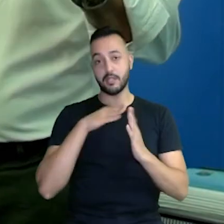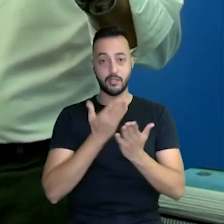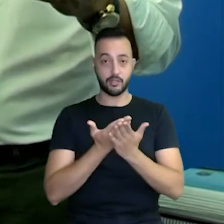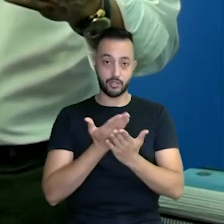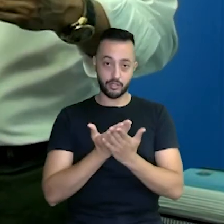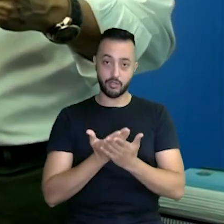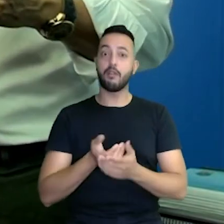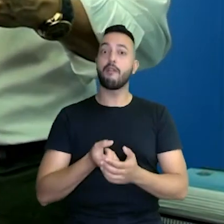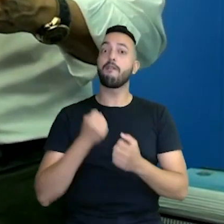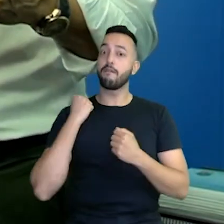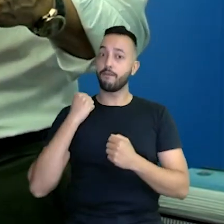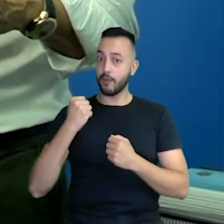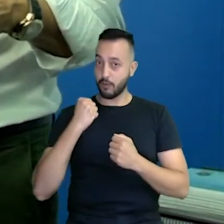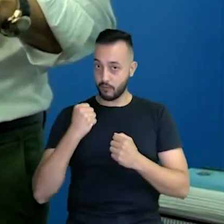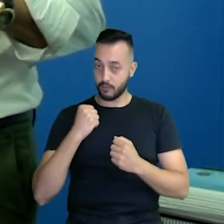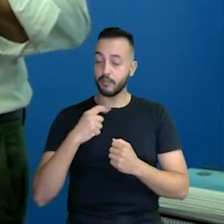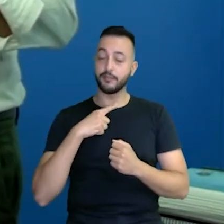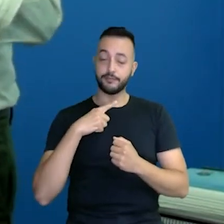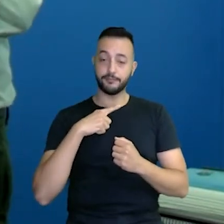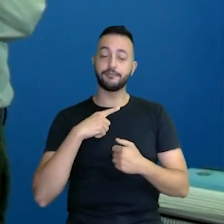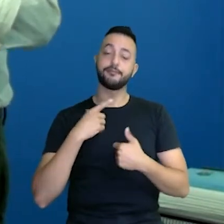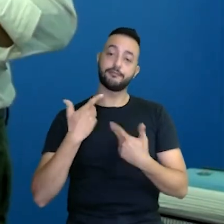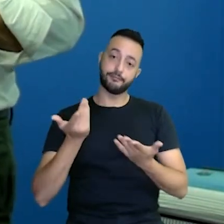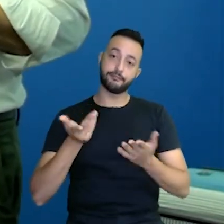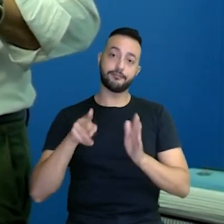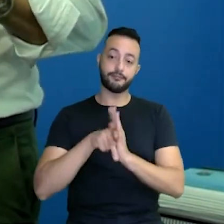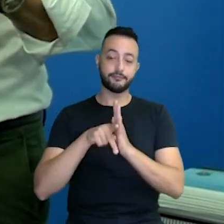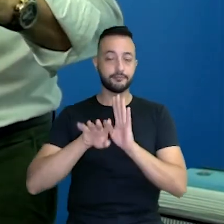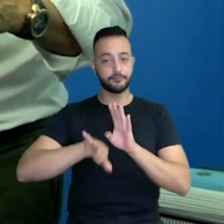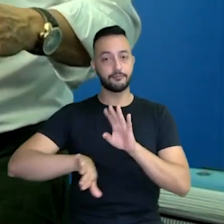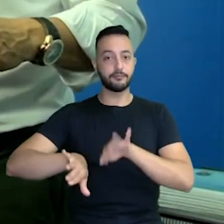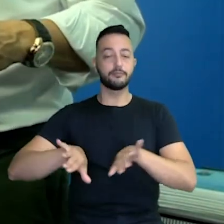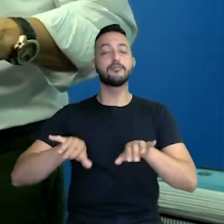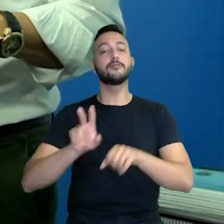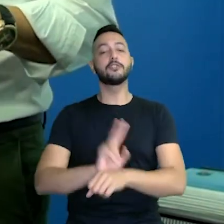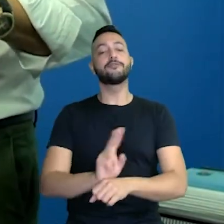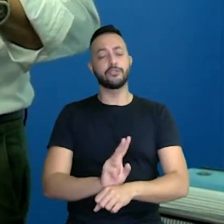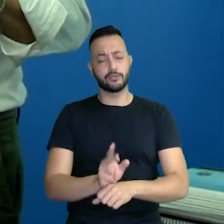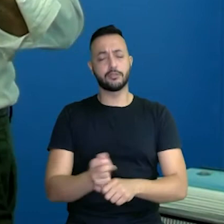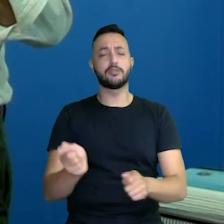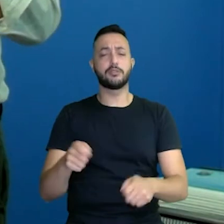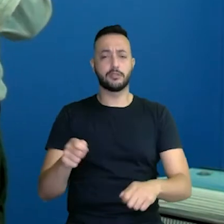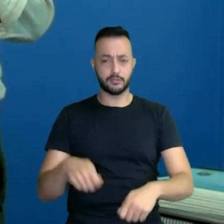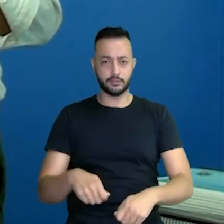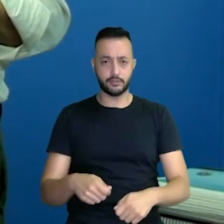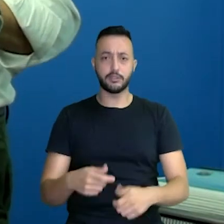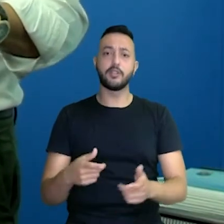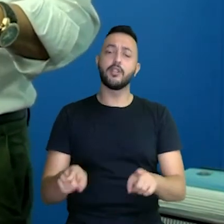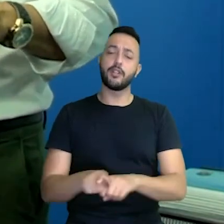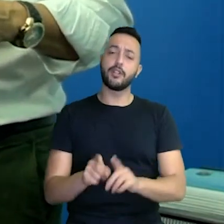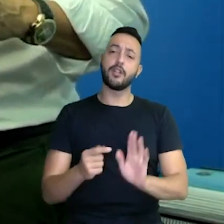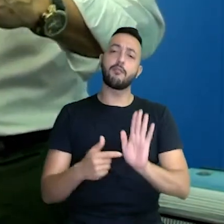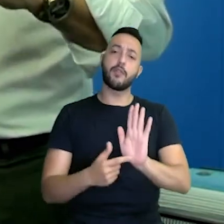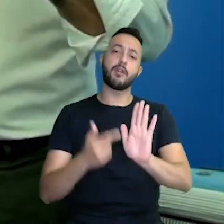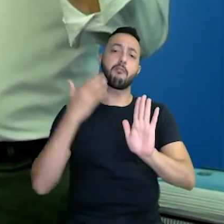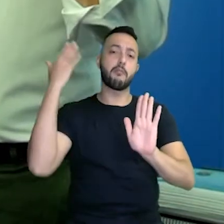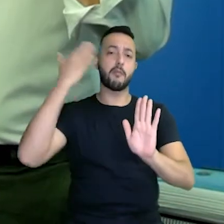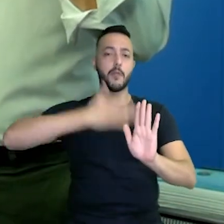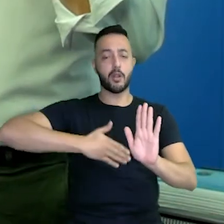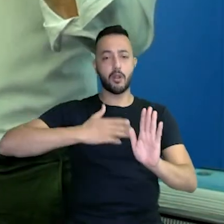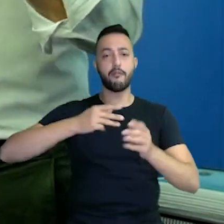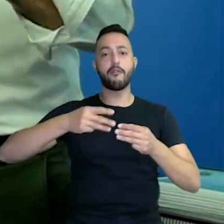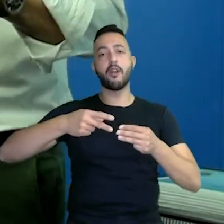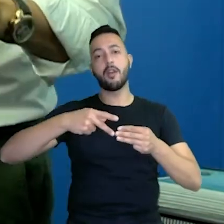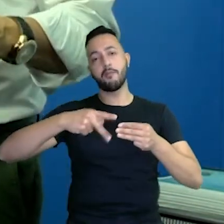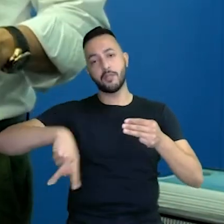que é muito ativo, esses conselhos. Eles são independentes, eles fiscalizam, eles prestam conta ao Ministério Público, mandam